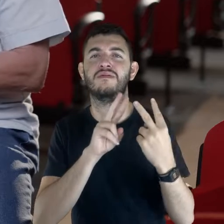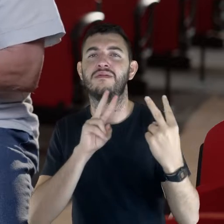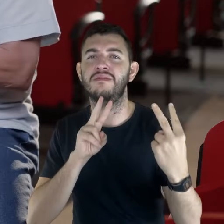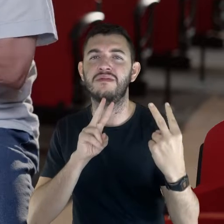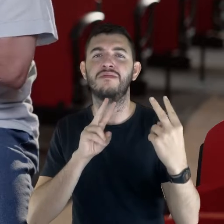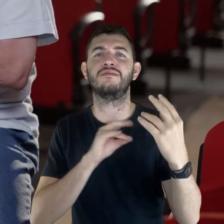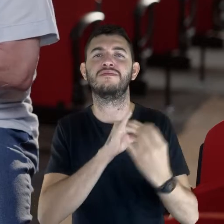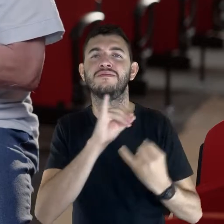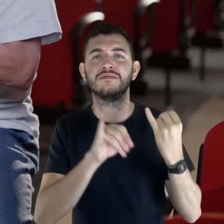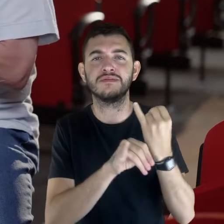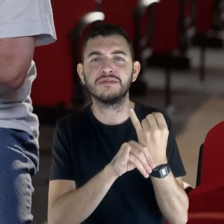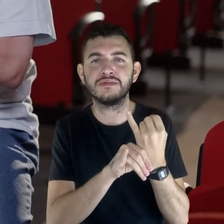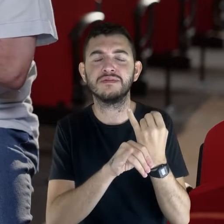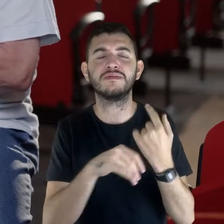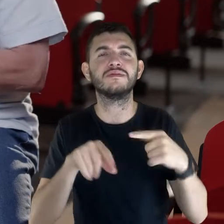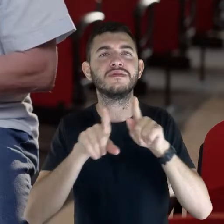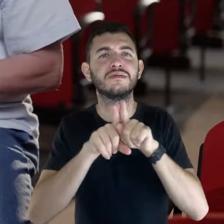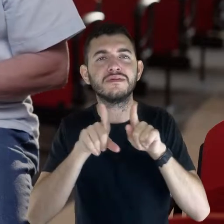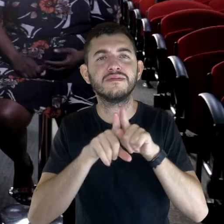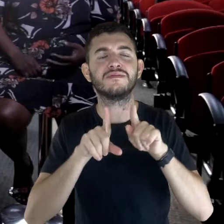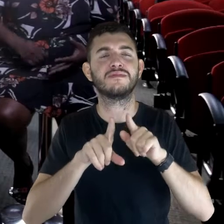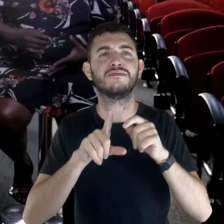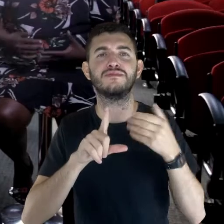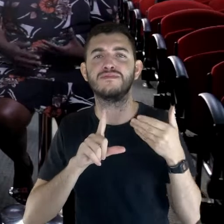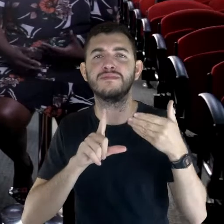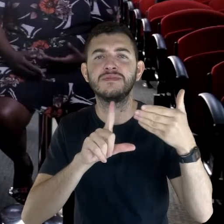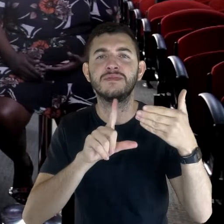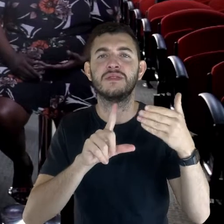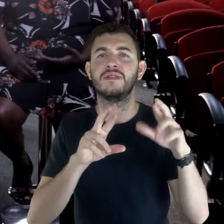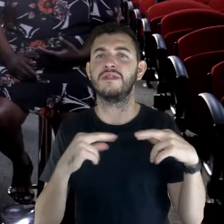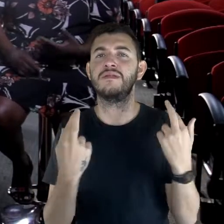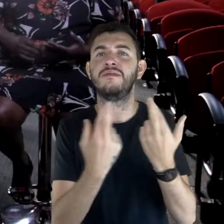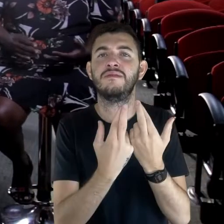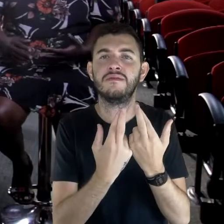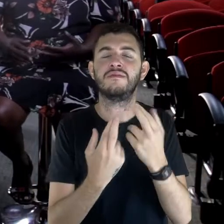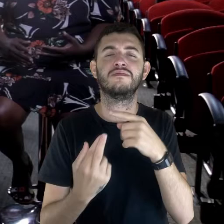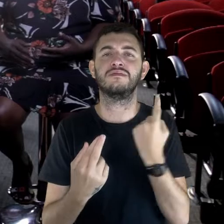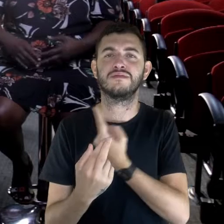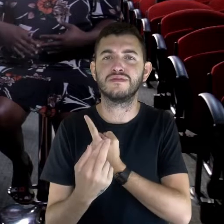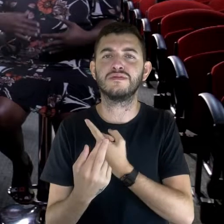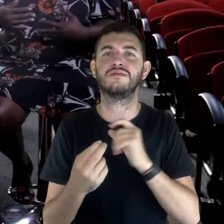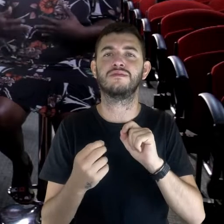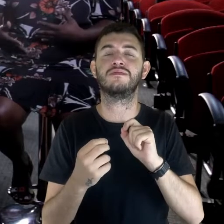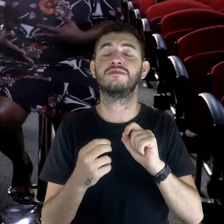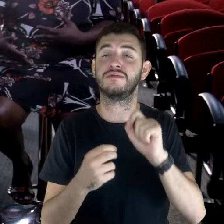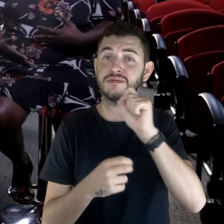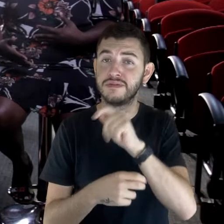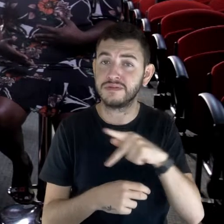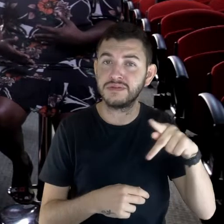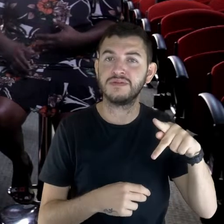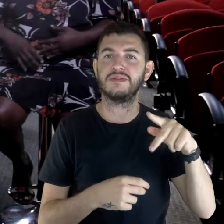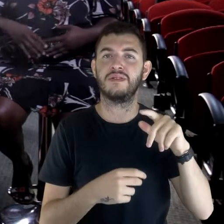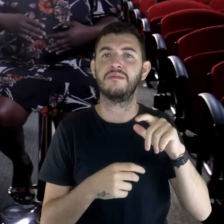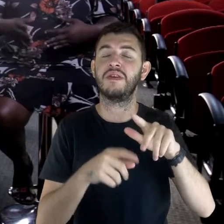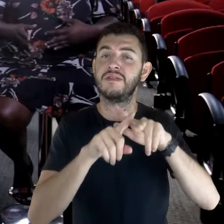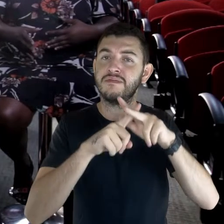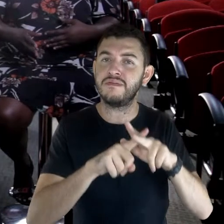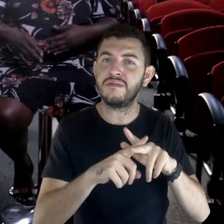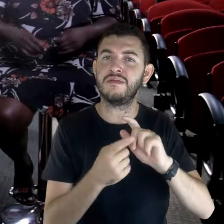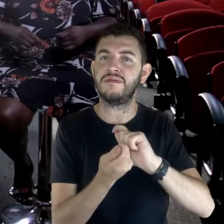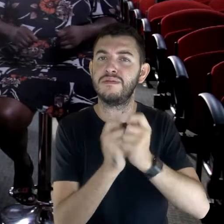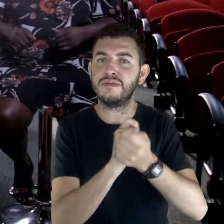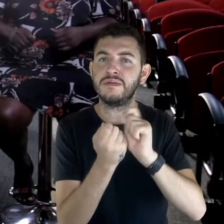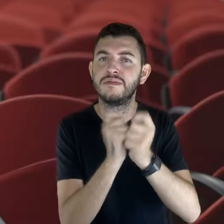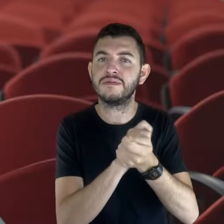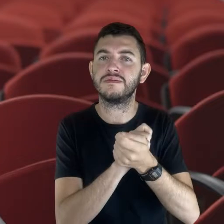gerais virtuais, online. E a gente, a cada assembleia, foi se adequando, foi melhorando o nosso aplicativo. Então, gente, a partir